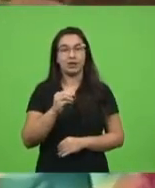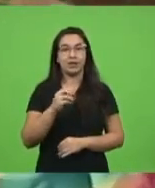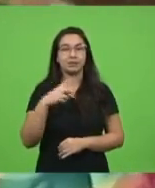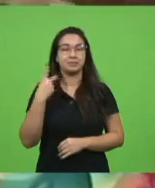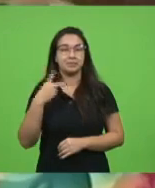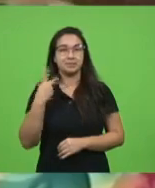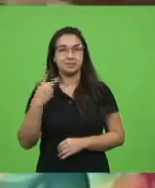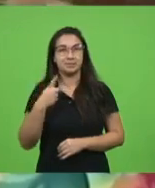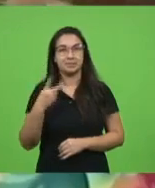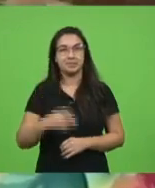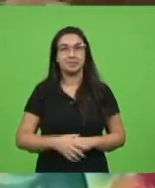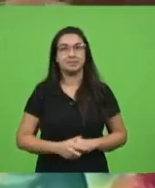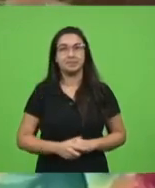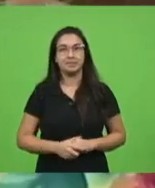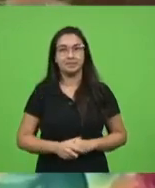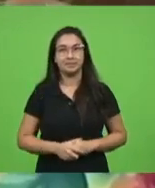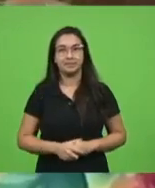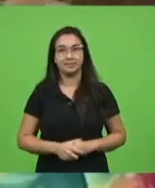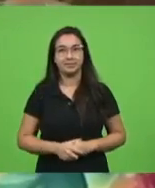Vamos